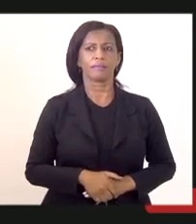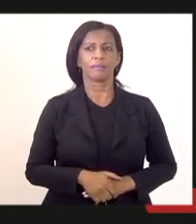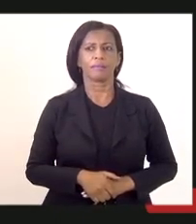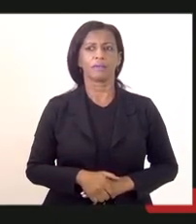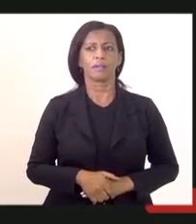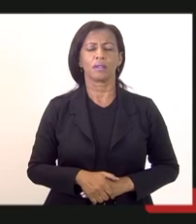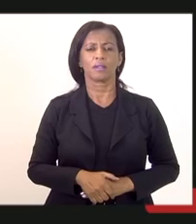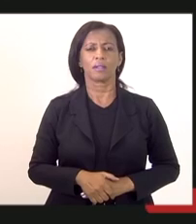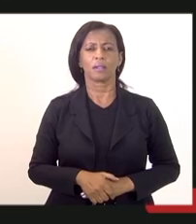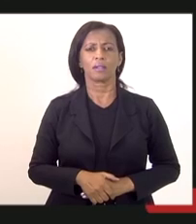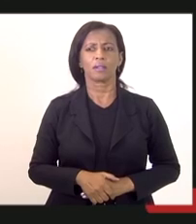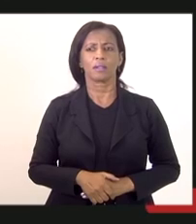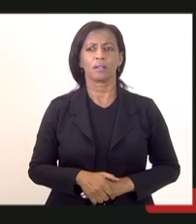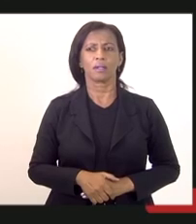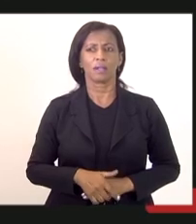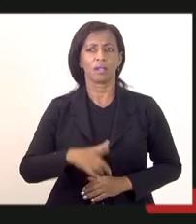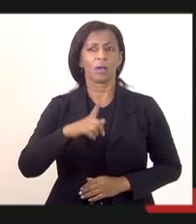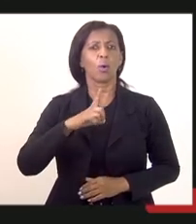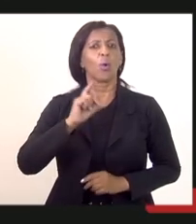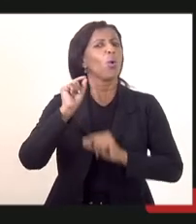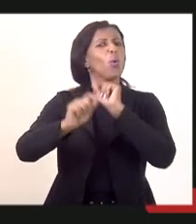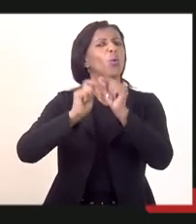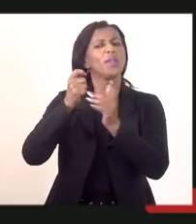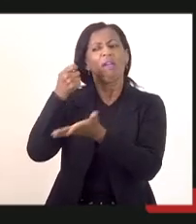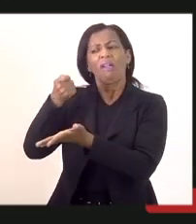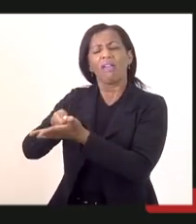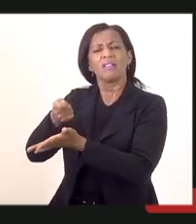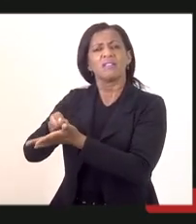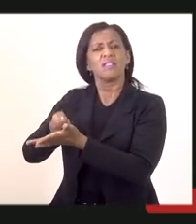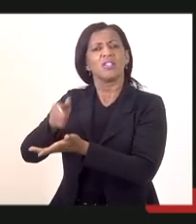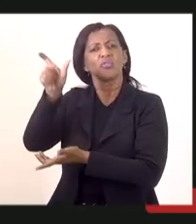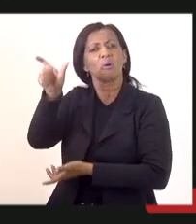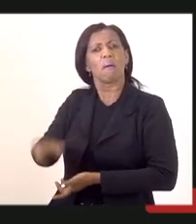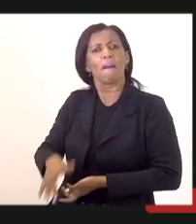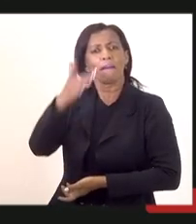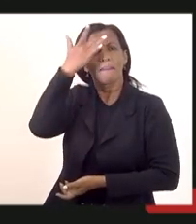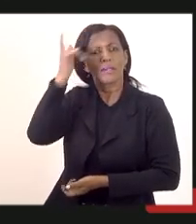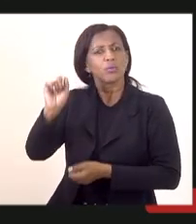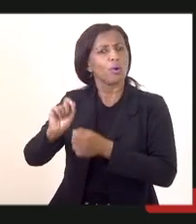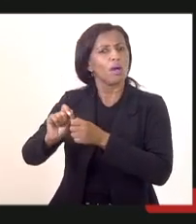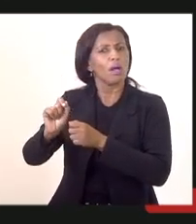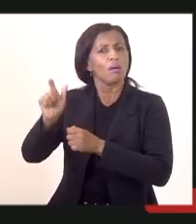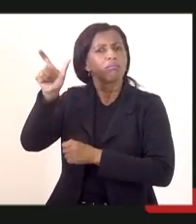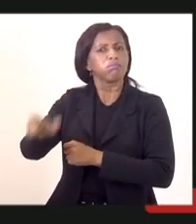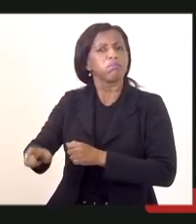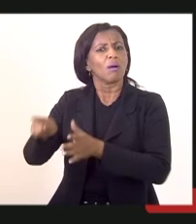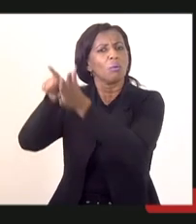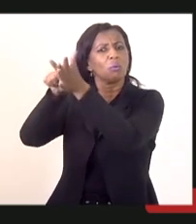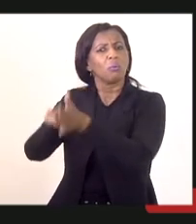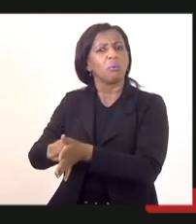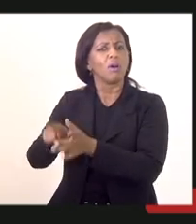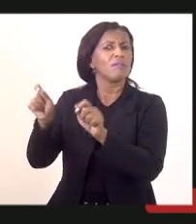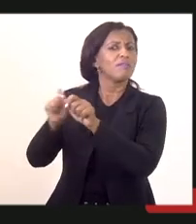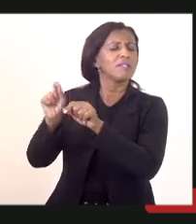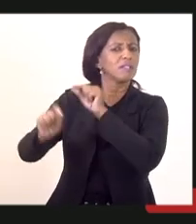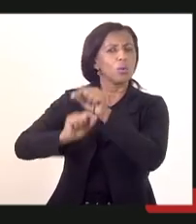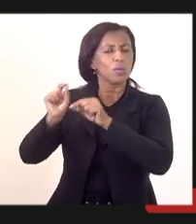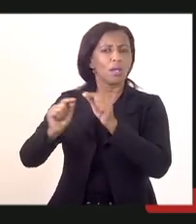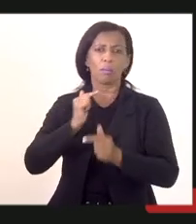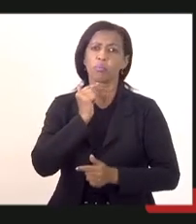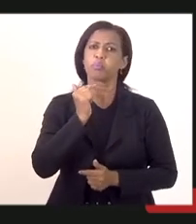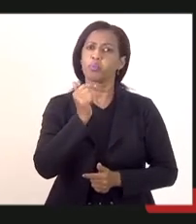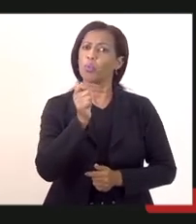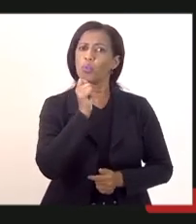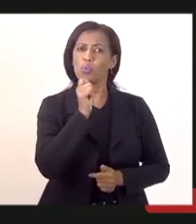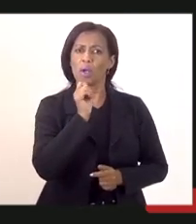se exige dessas pessoas, se elas têm que fazer algum tipo de procedimento a mais para que não gere dúvidas de que elas